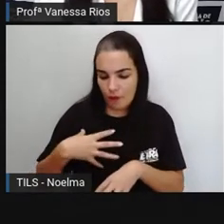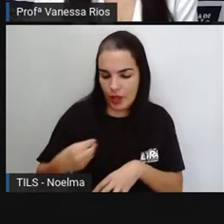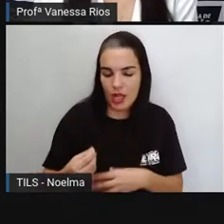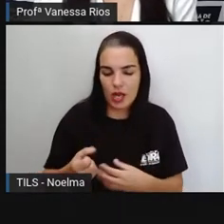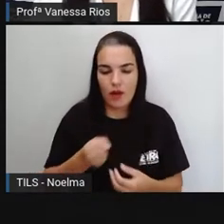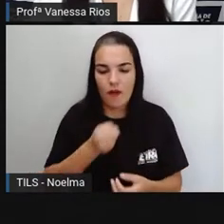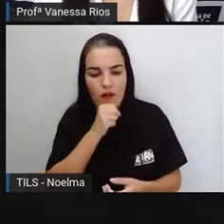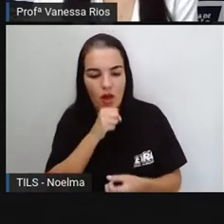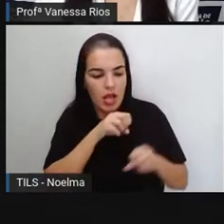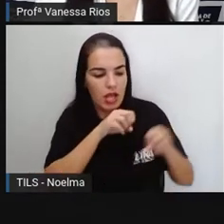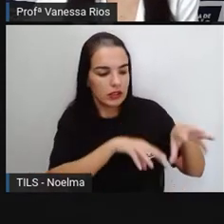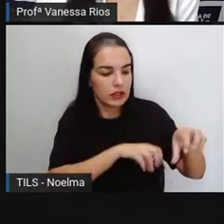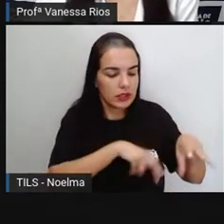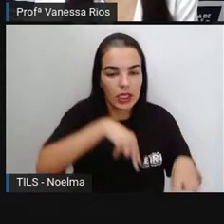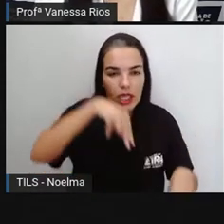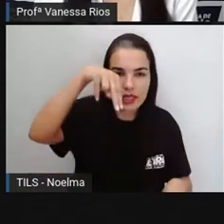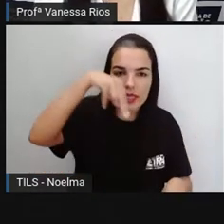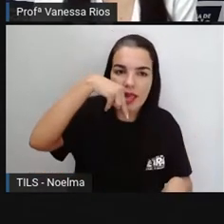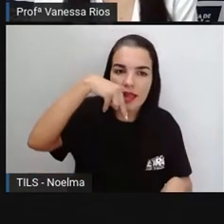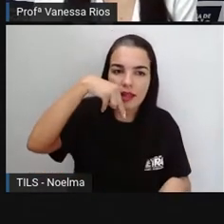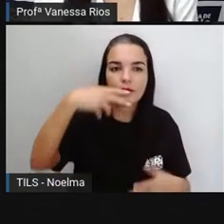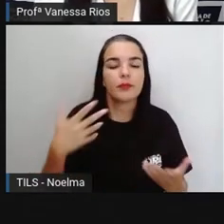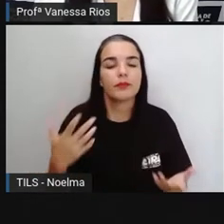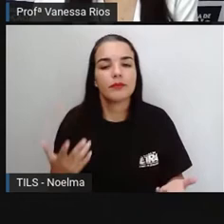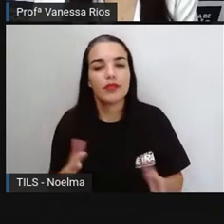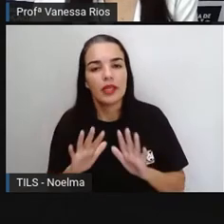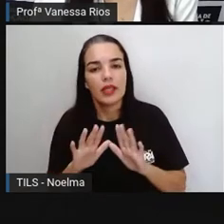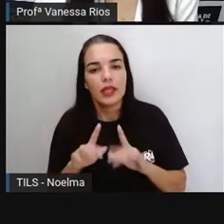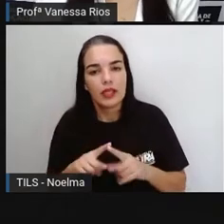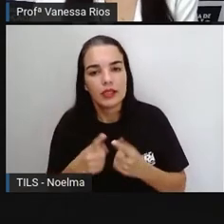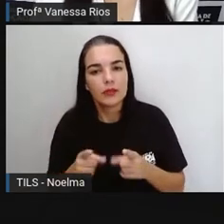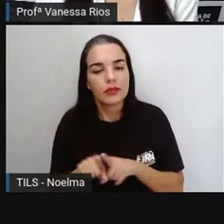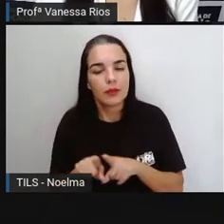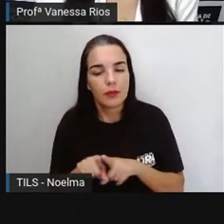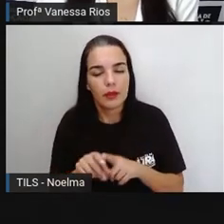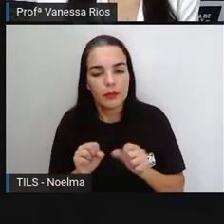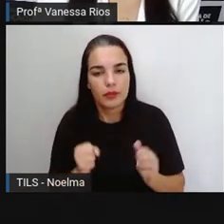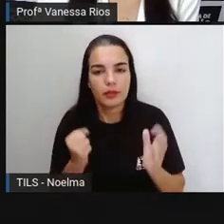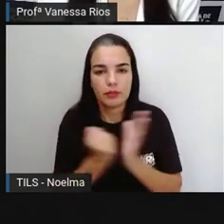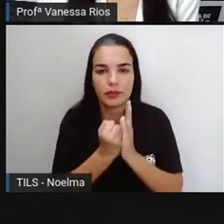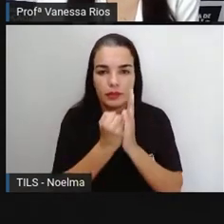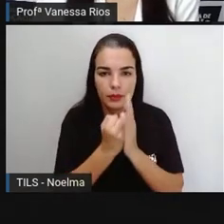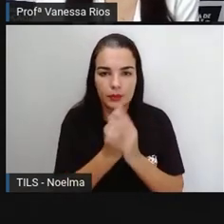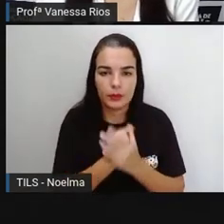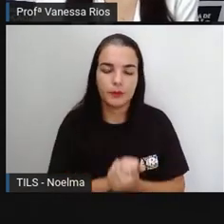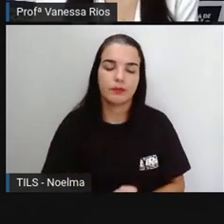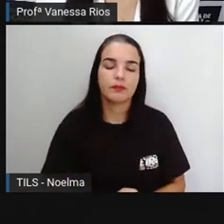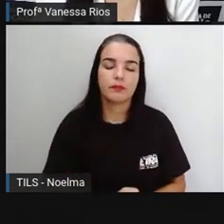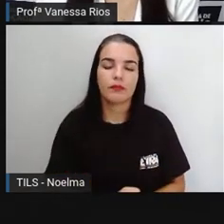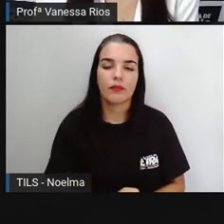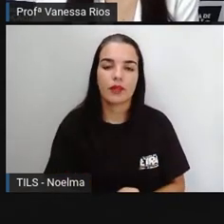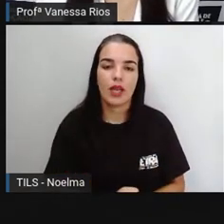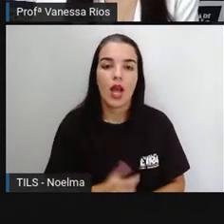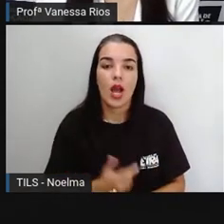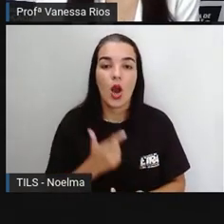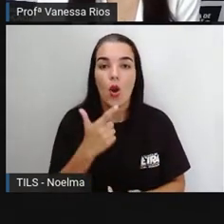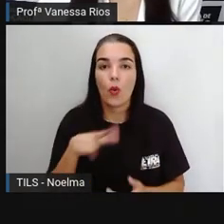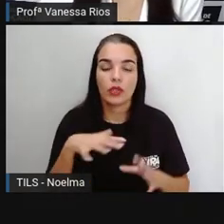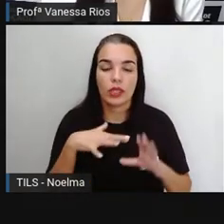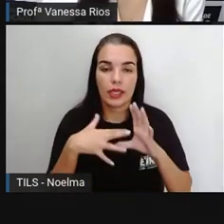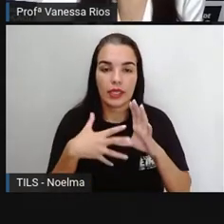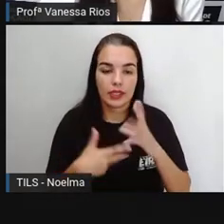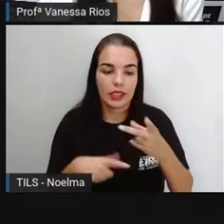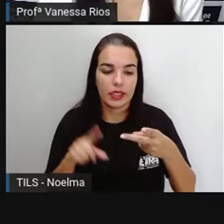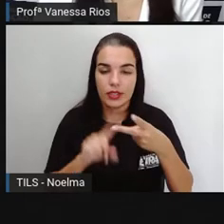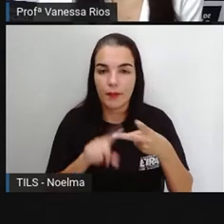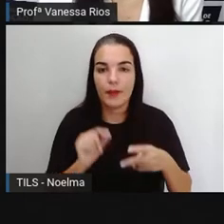Possuem variantes de acordo com a comunidade que pratica. Então, gente percebe aí as brincadeiras também, elas